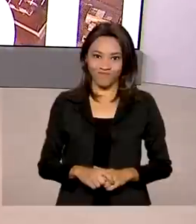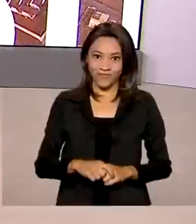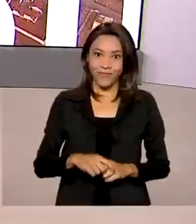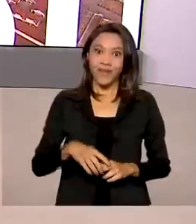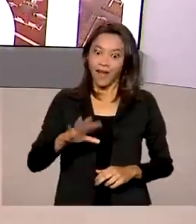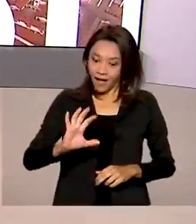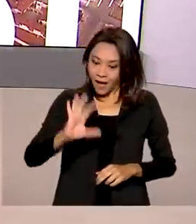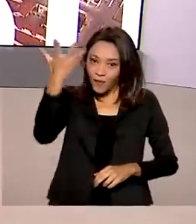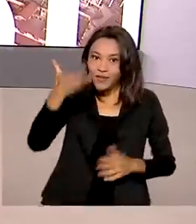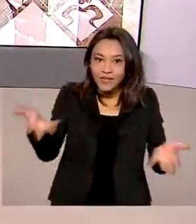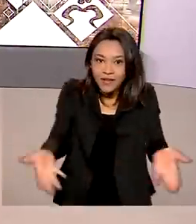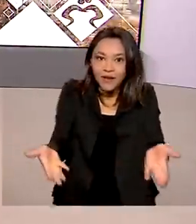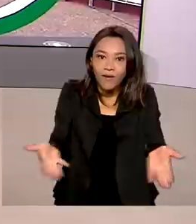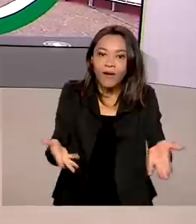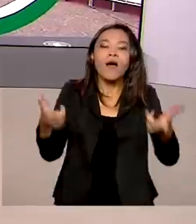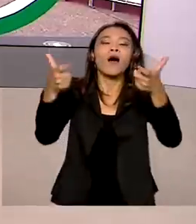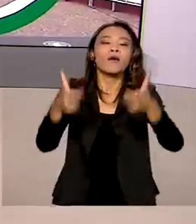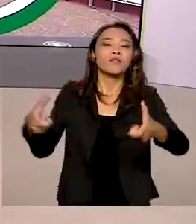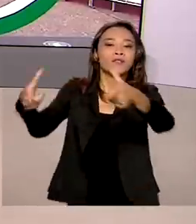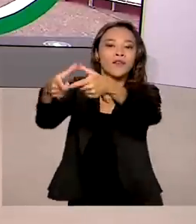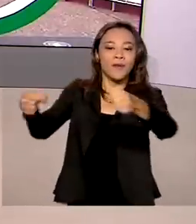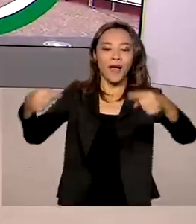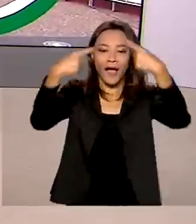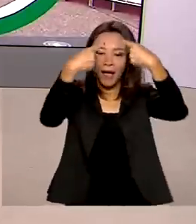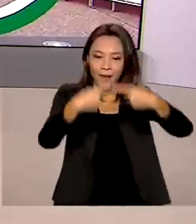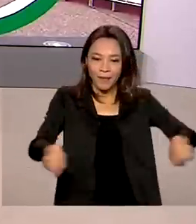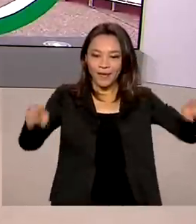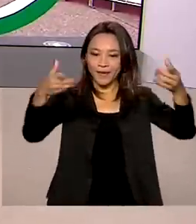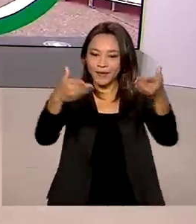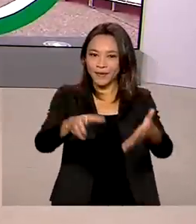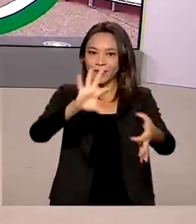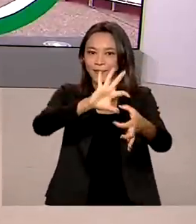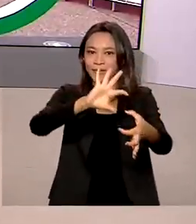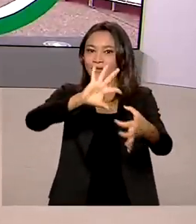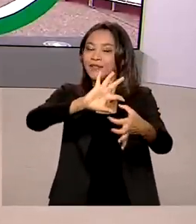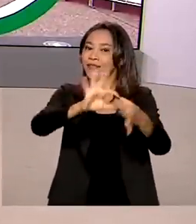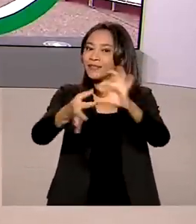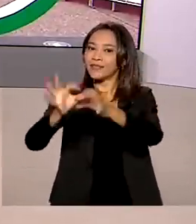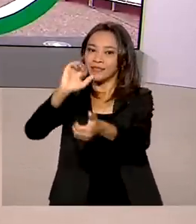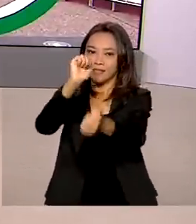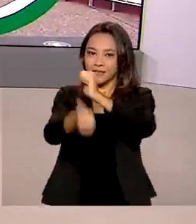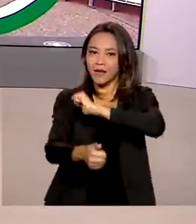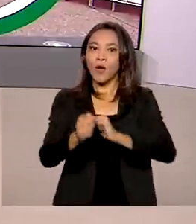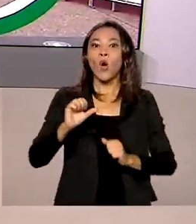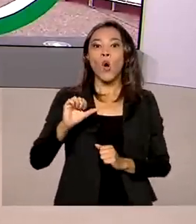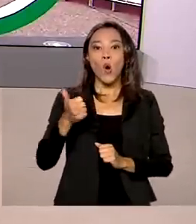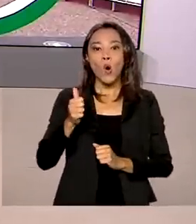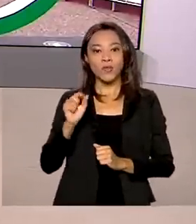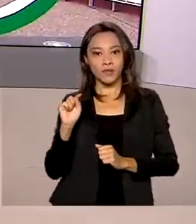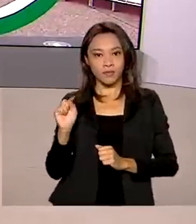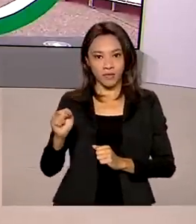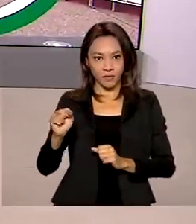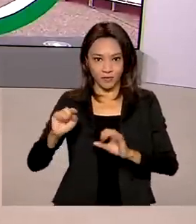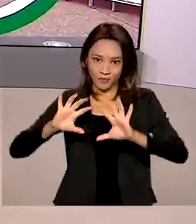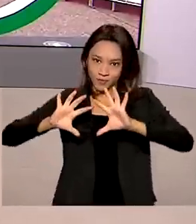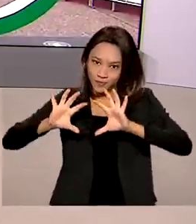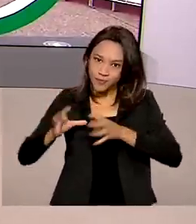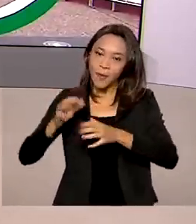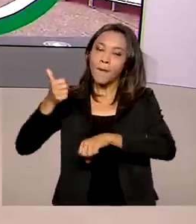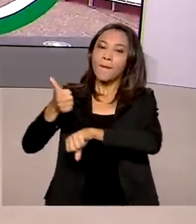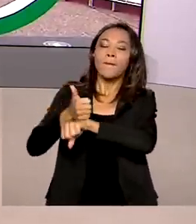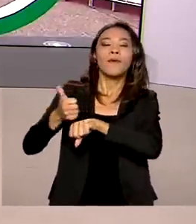Acontece, neste momento, no Japão, a abertura oficial das Olimpíadas de Tóquio com mais de 11 mil atletas de todo o mundo.